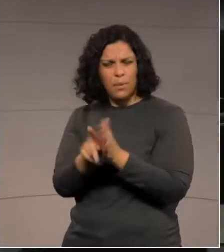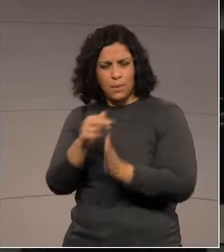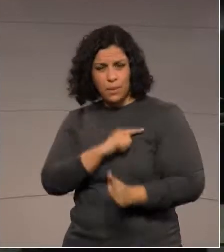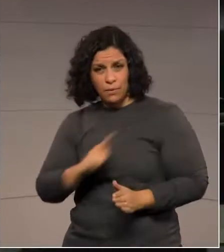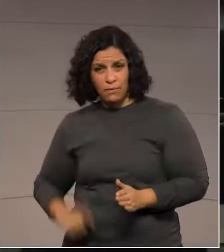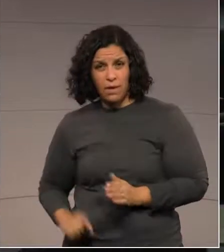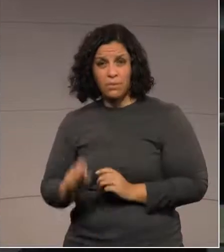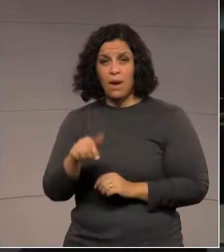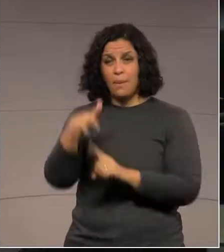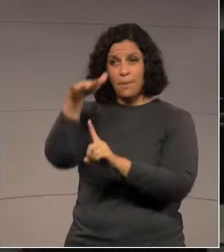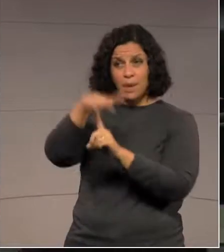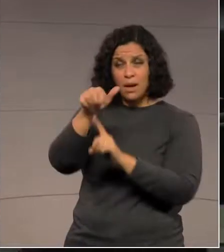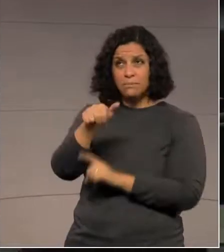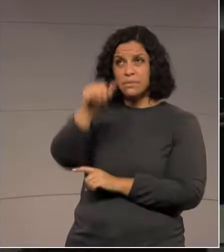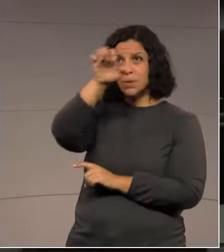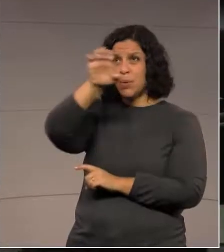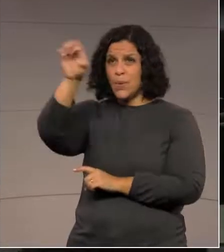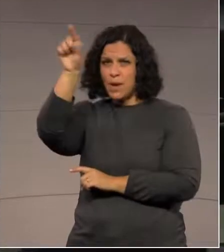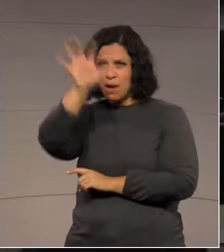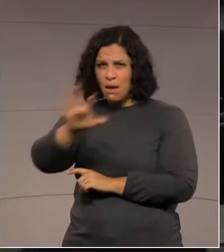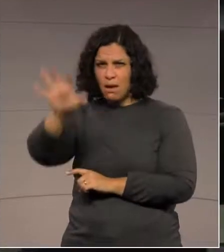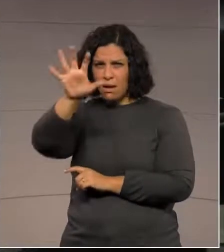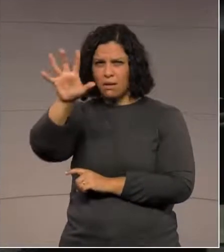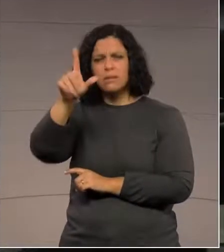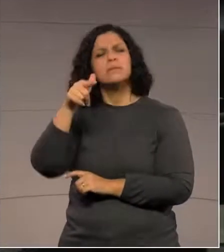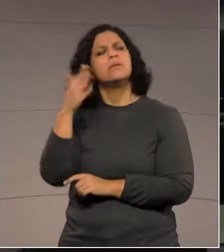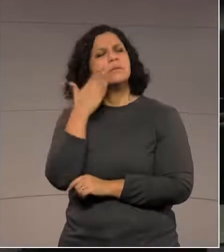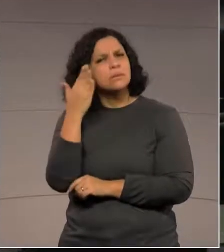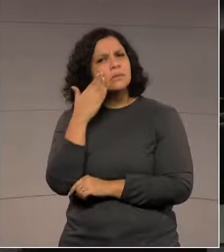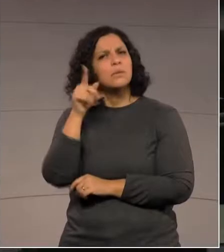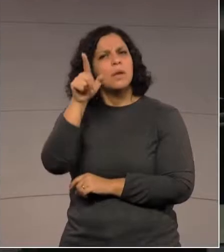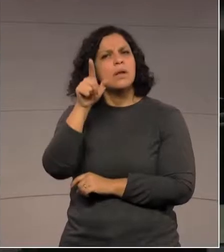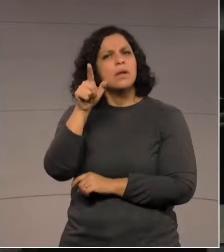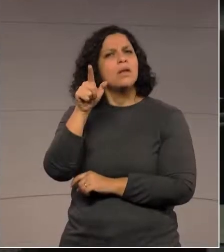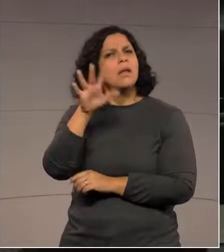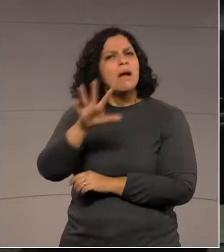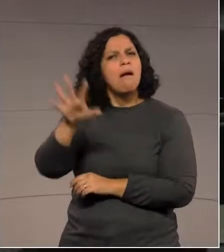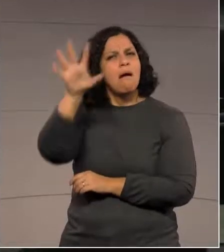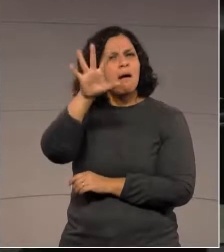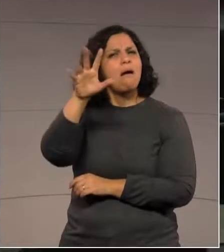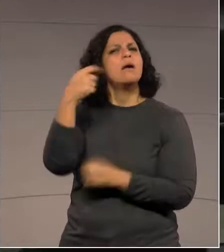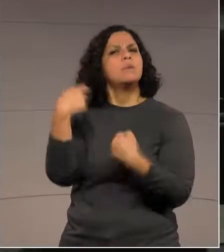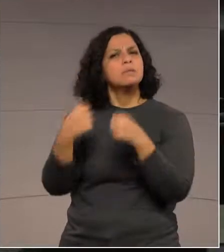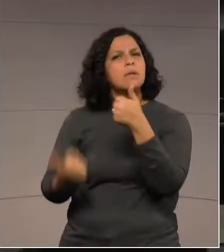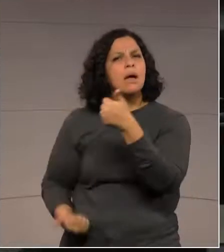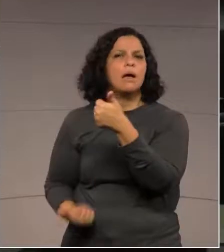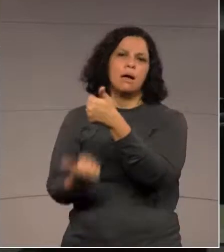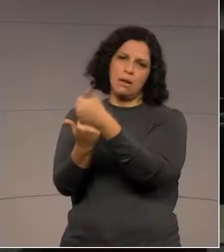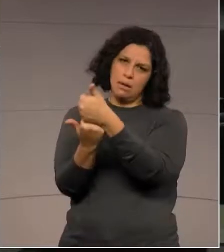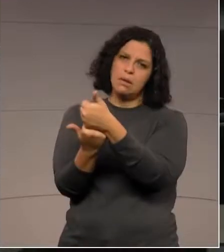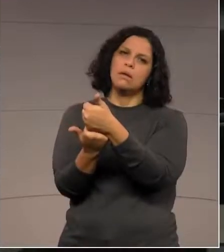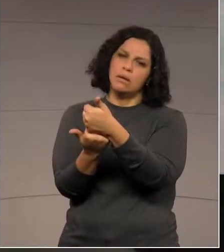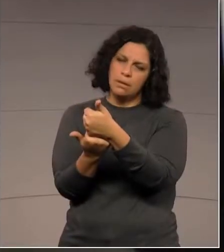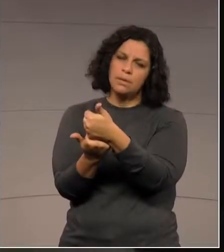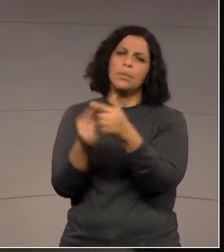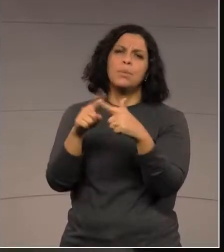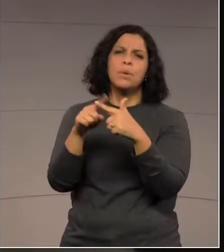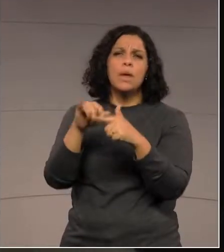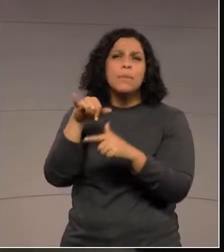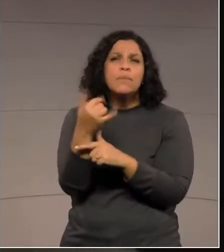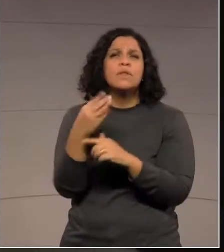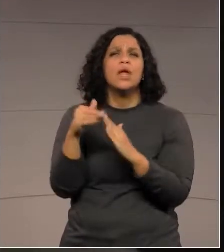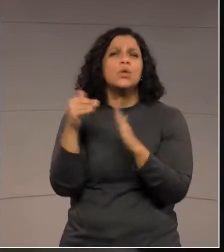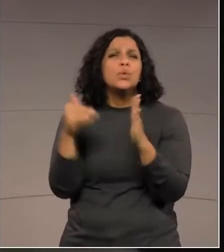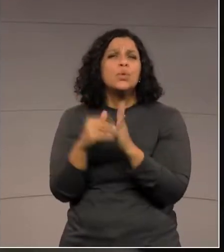extremo noroeste do Paraná, quem conhece, sabe que é uma das regiões que precisa de muito apoio para aproveitar